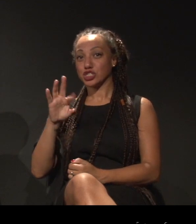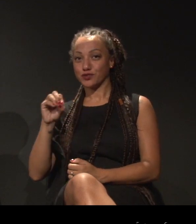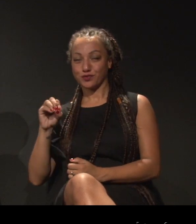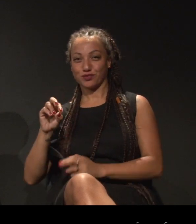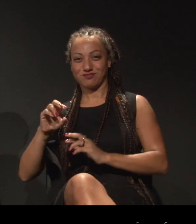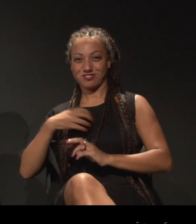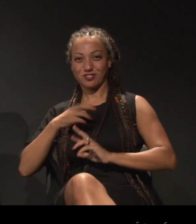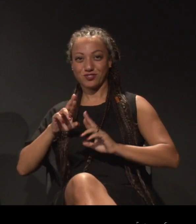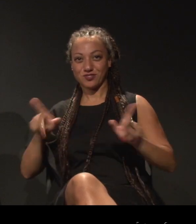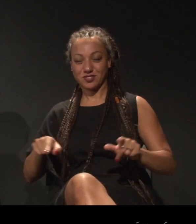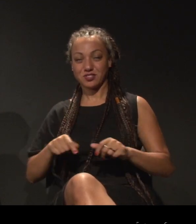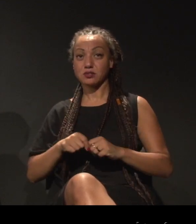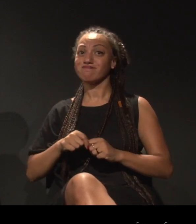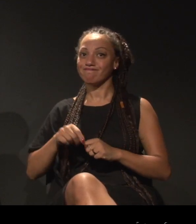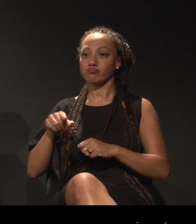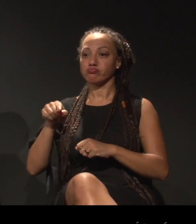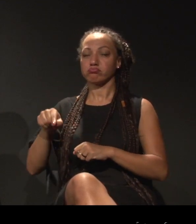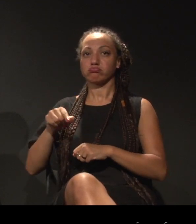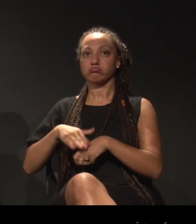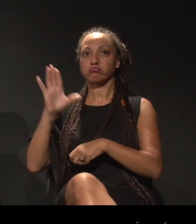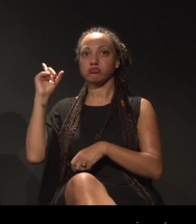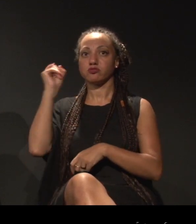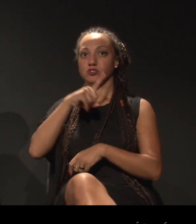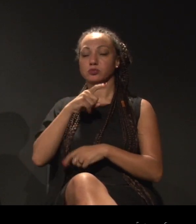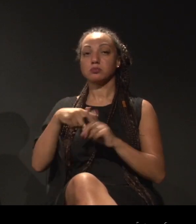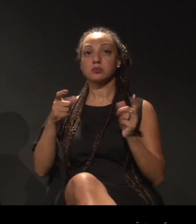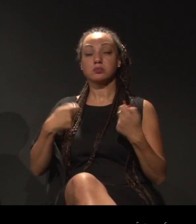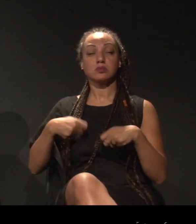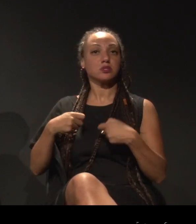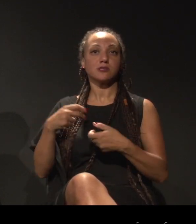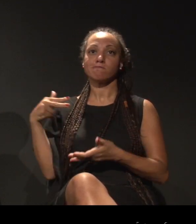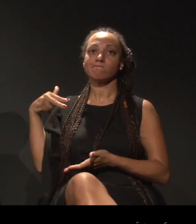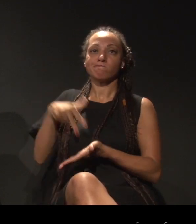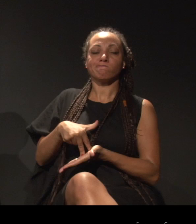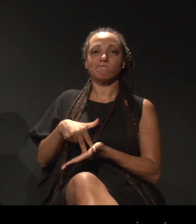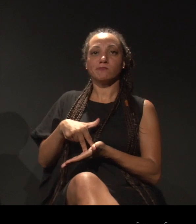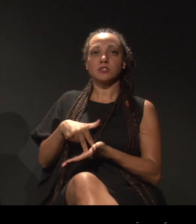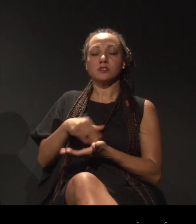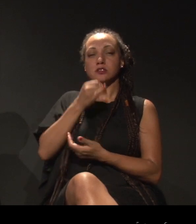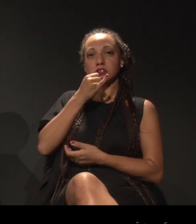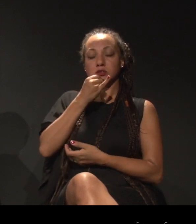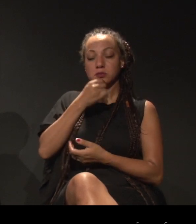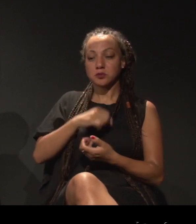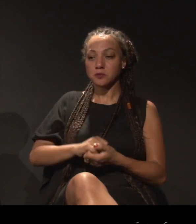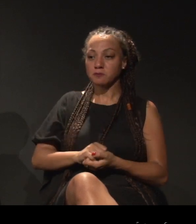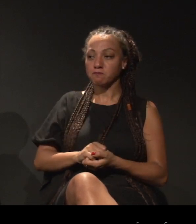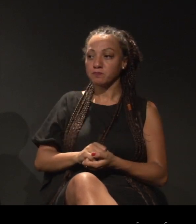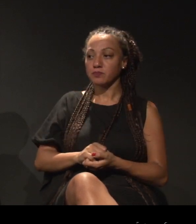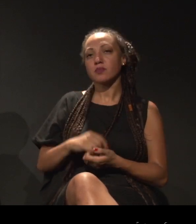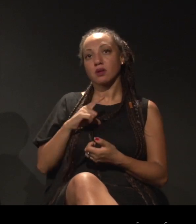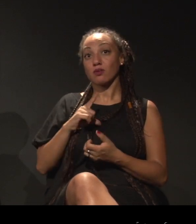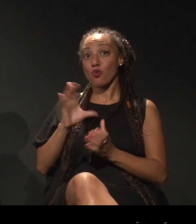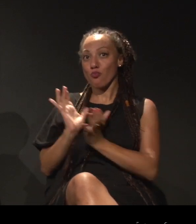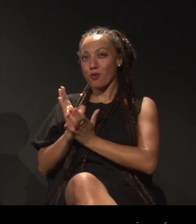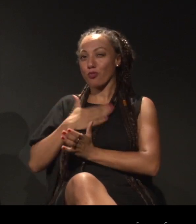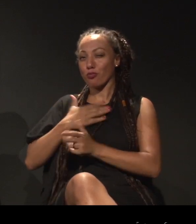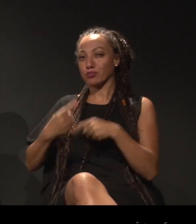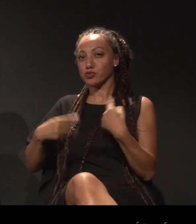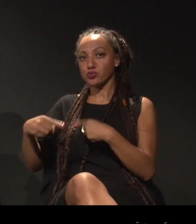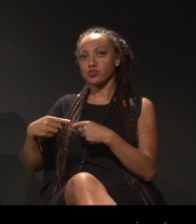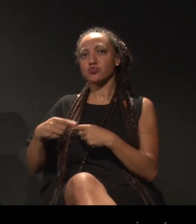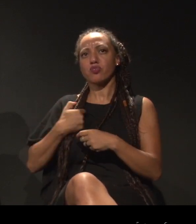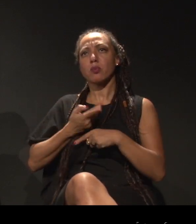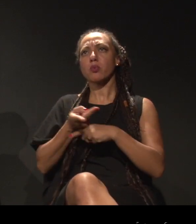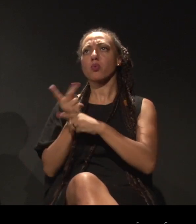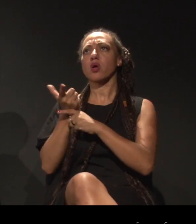difícil, mas o que eu acredito é que a gente precisa assumir esse lugar. Olha, inclusive é uma coisa que a gente discute no grupo, vamos assumir esse lugar,